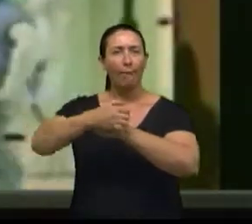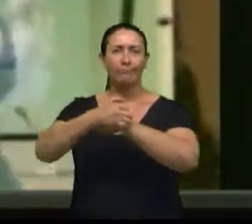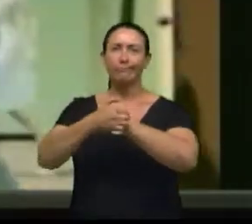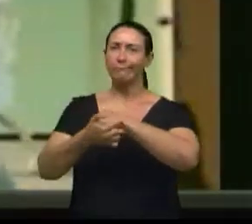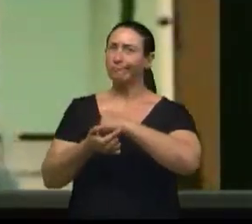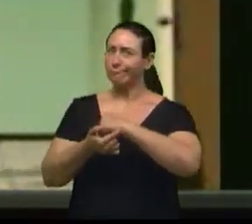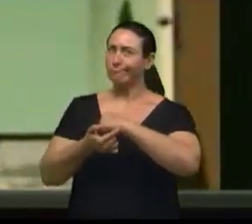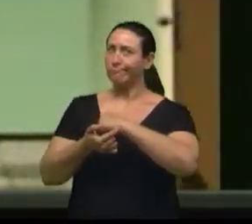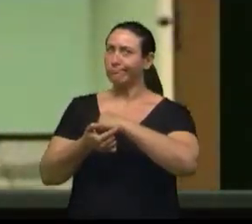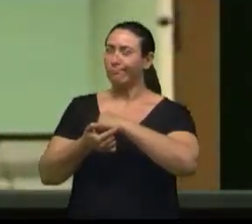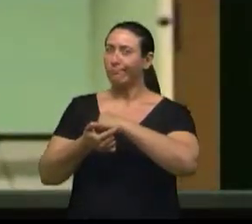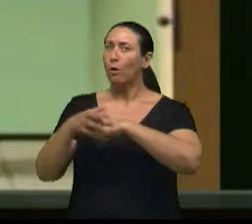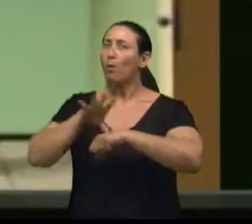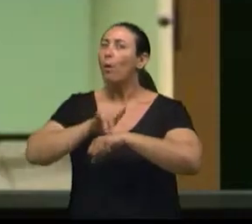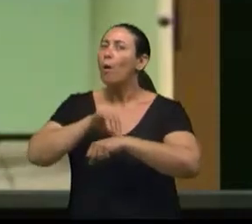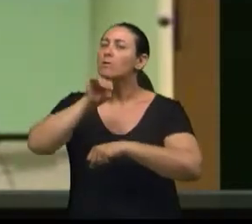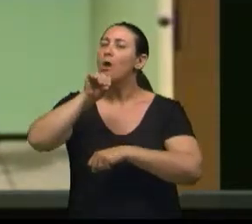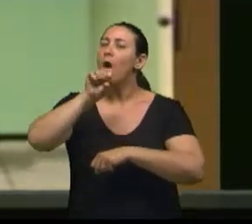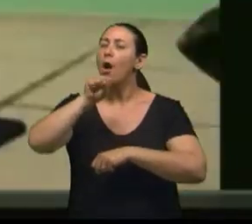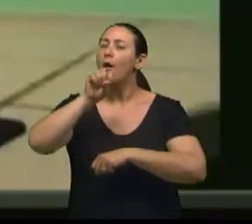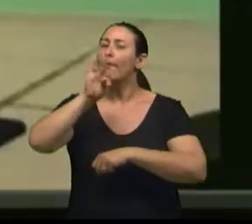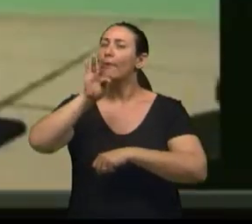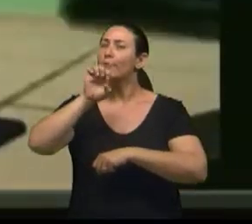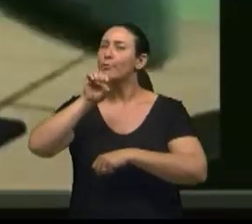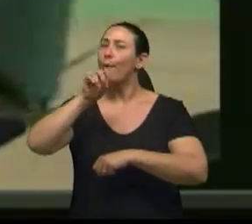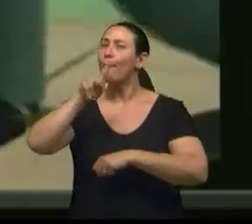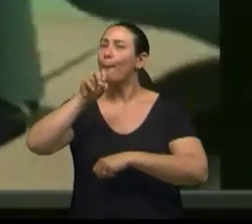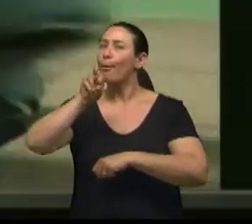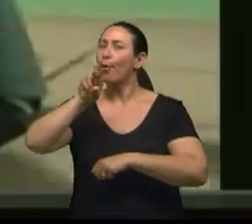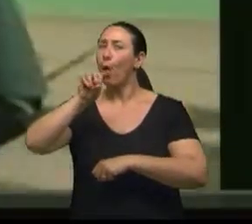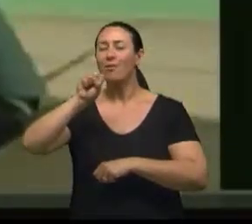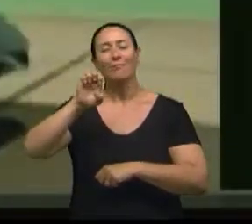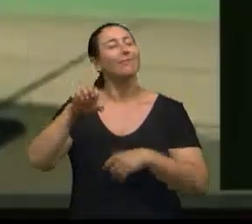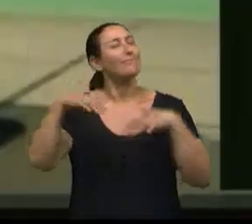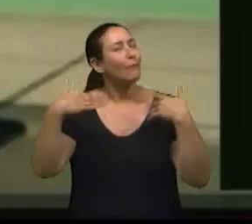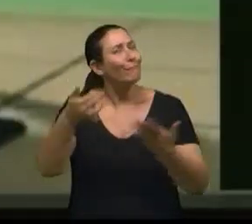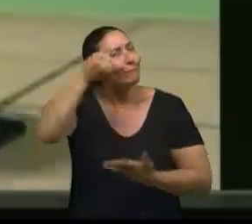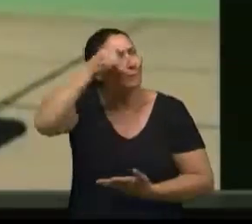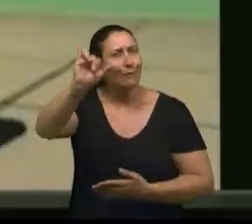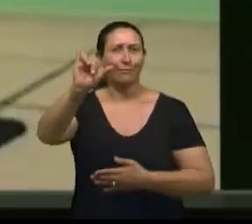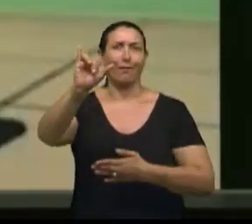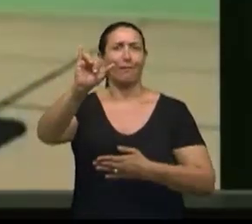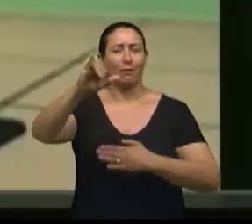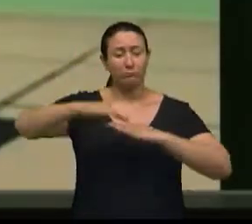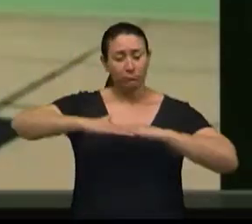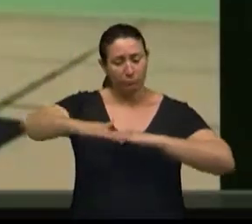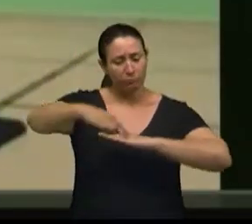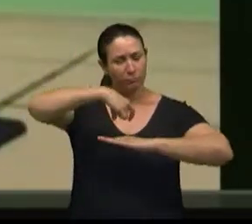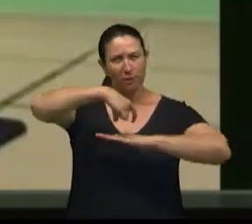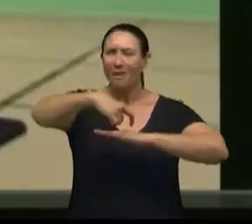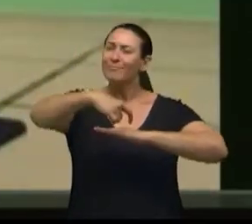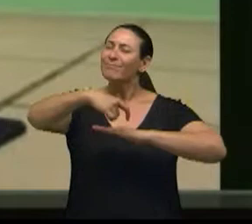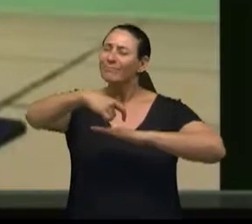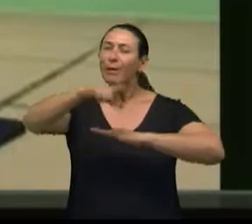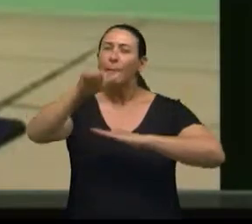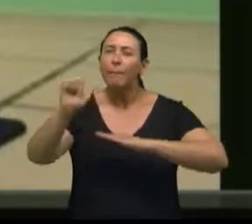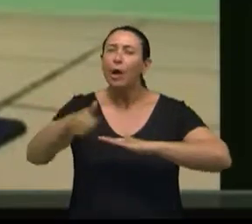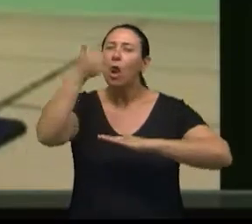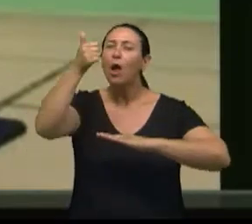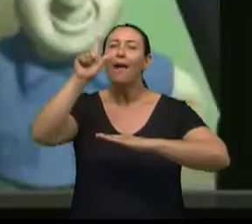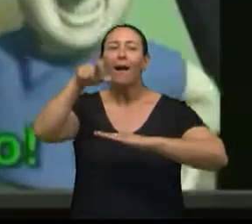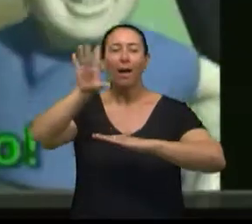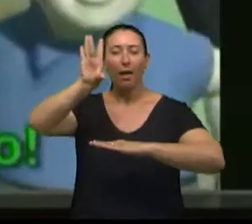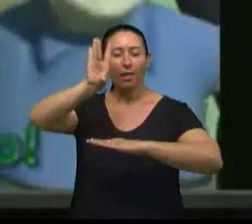O mais aconselhável para manter sua casa segura é não usar tapetes. Mas se for usar, use sempre tapetes com